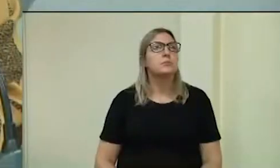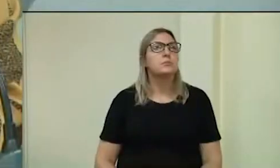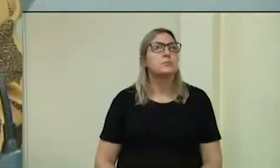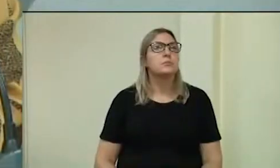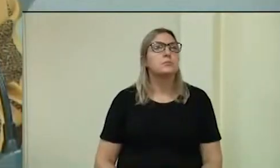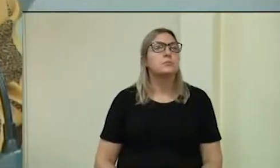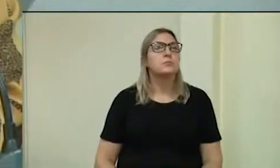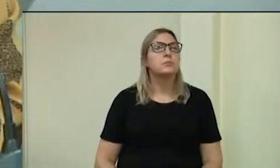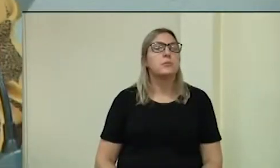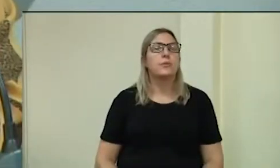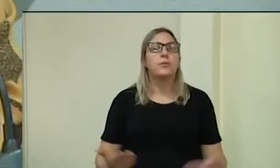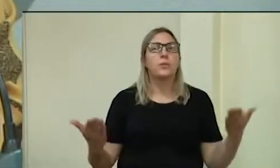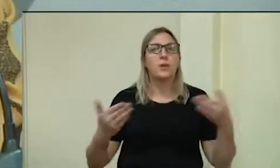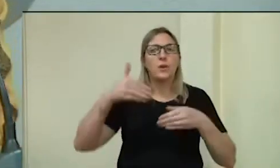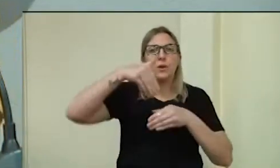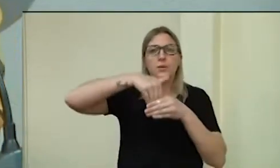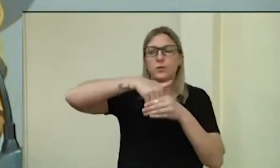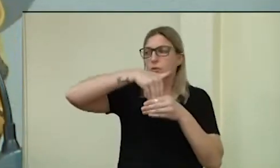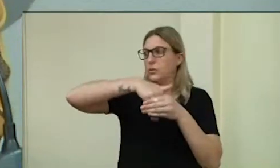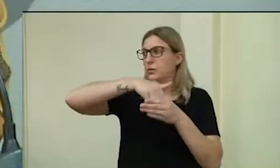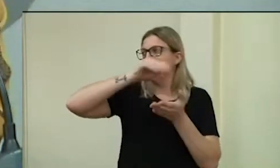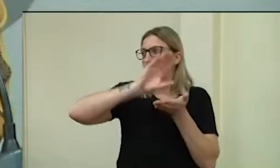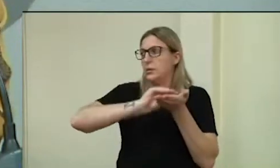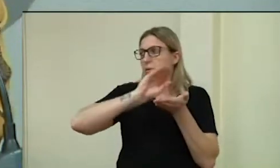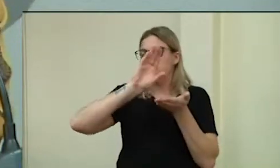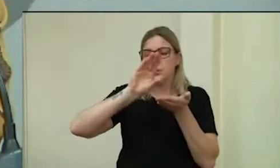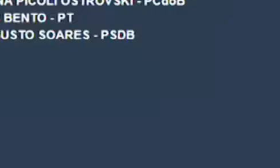Em votação, a ata...